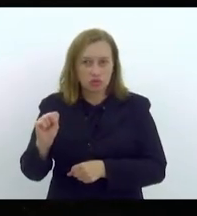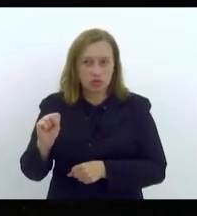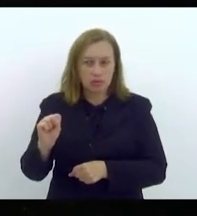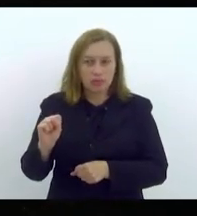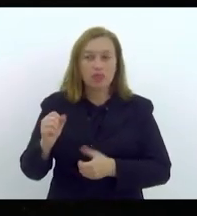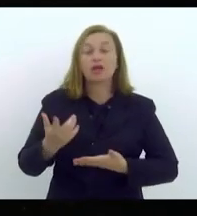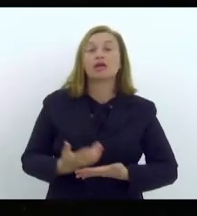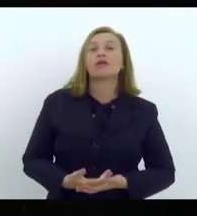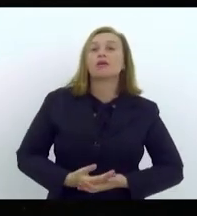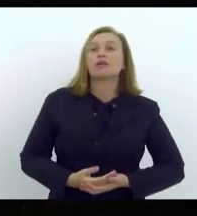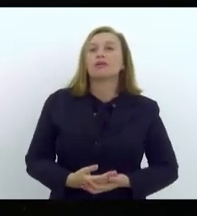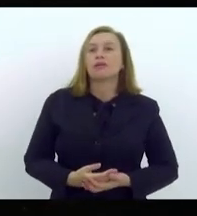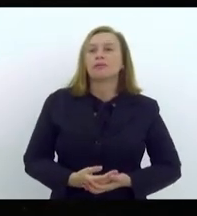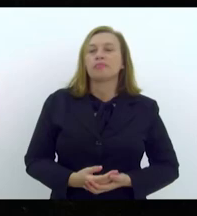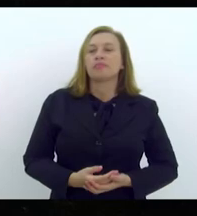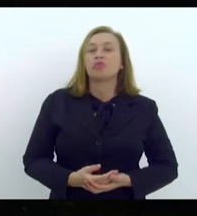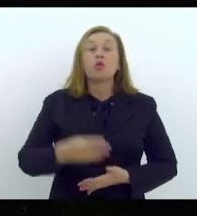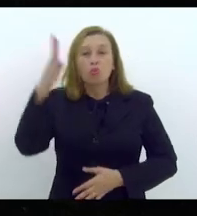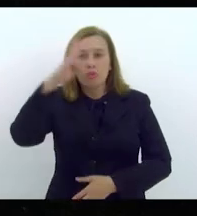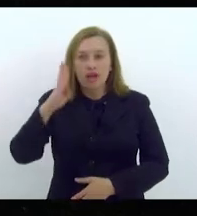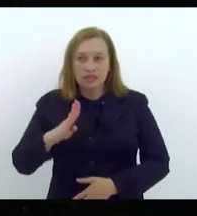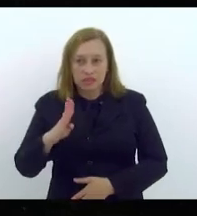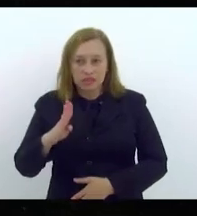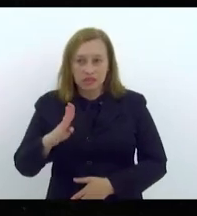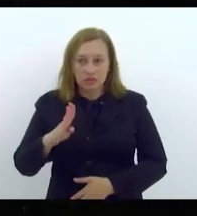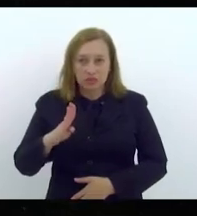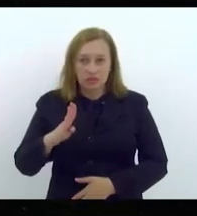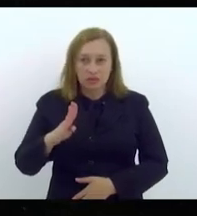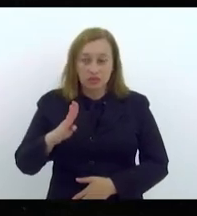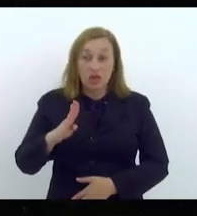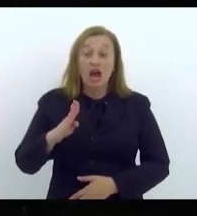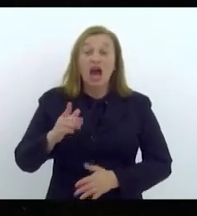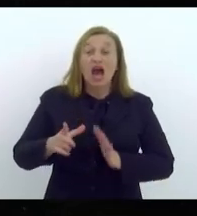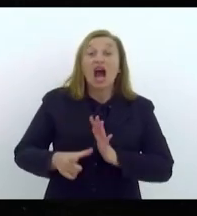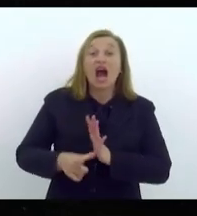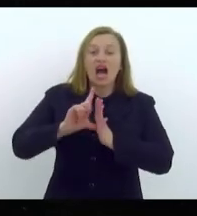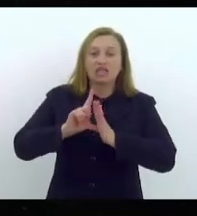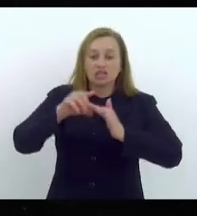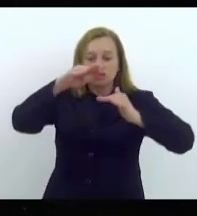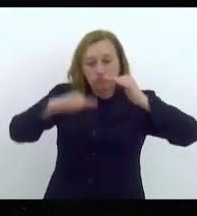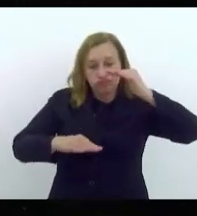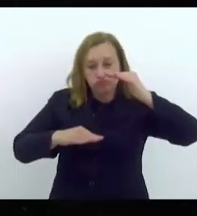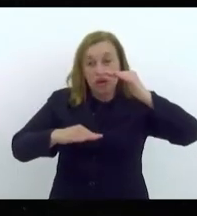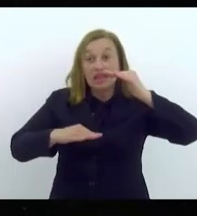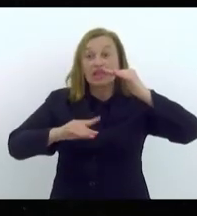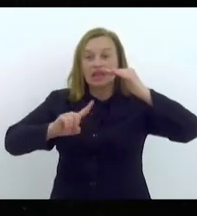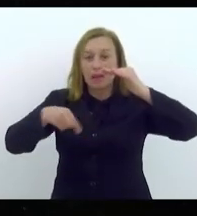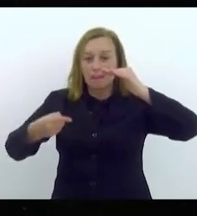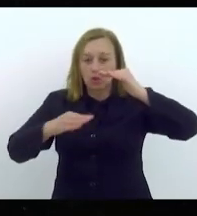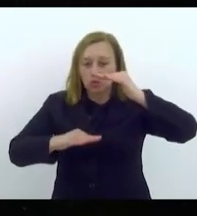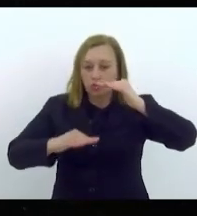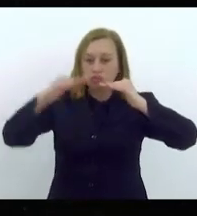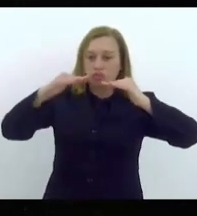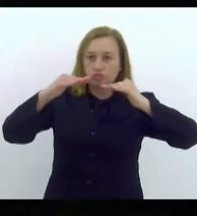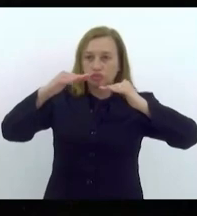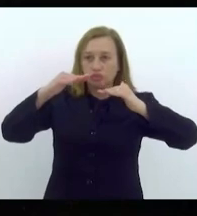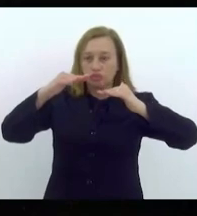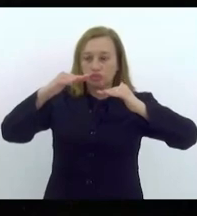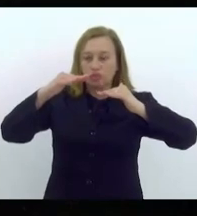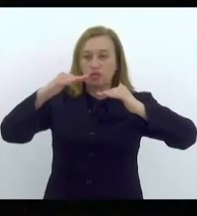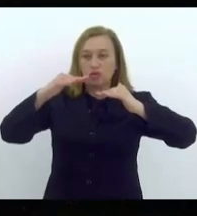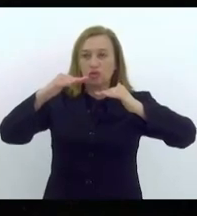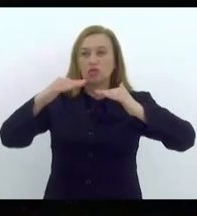esse organismo o Brasil estava num patamar abaixo, o Brasil subiu. E o que que significa o Brasil